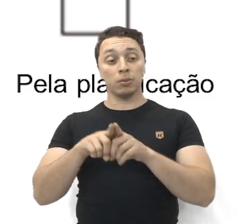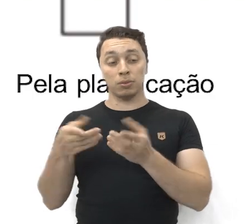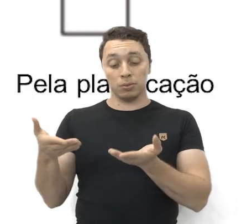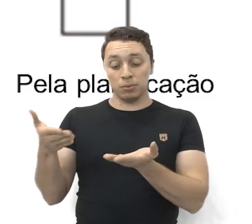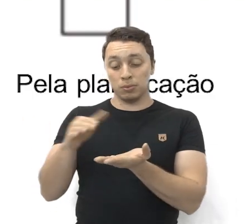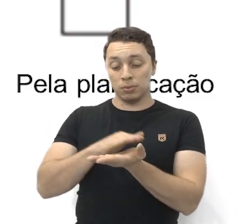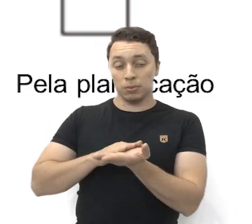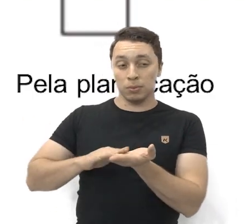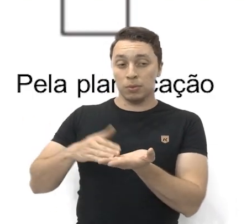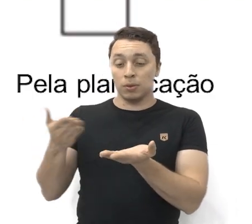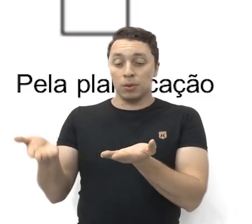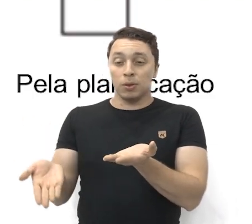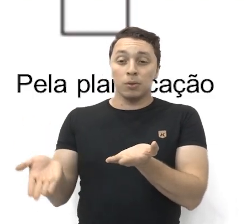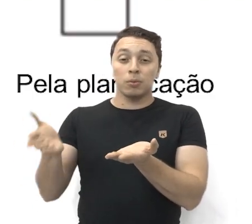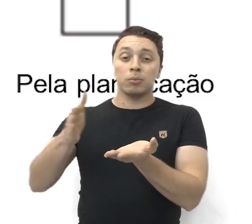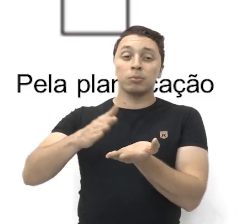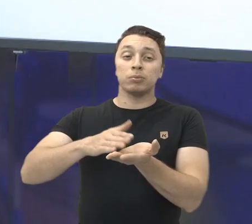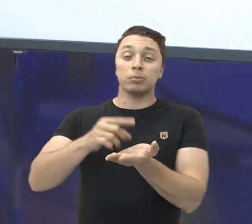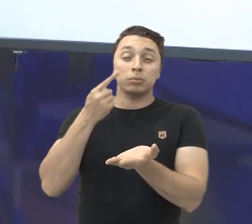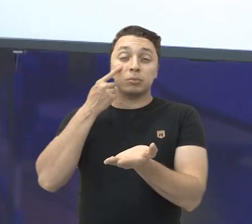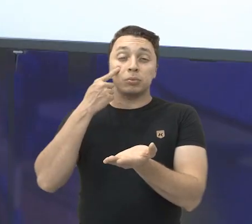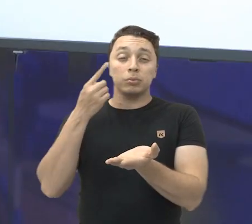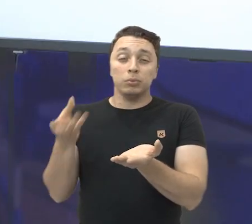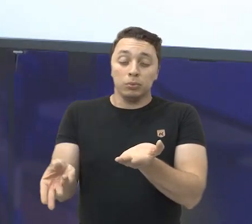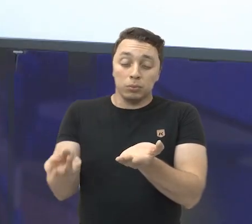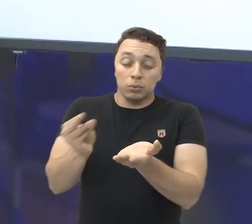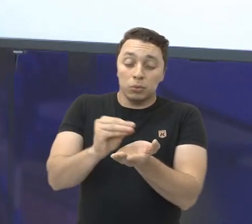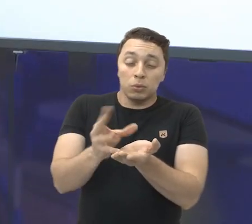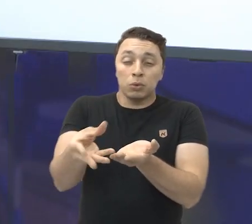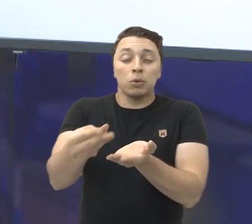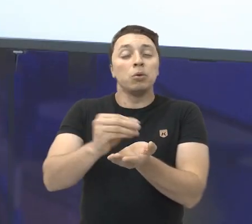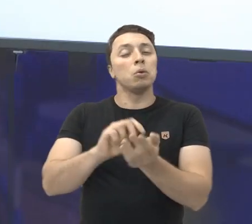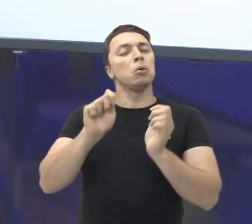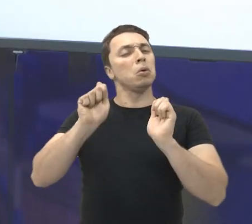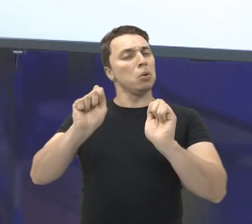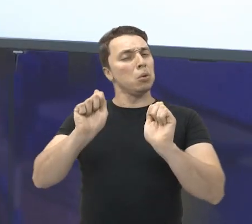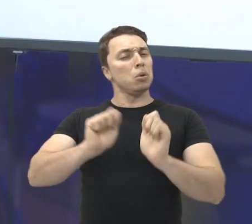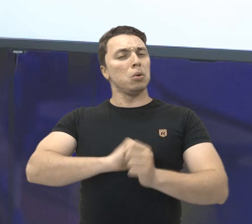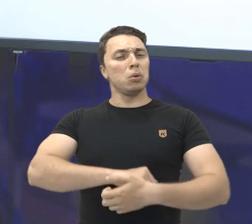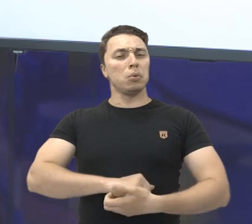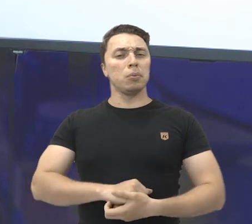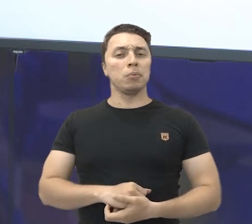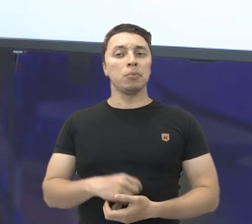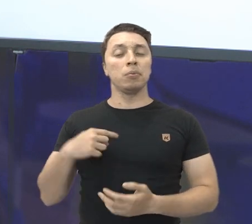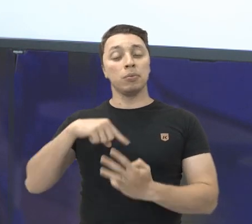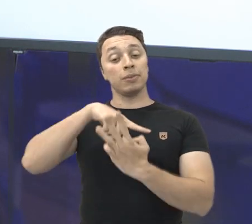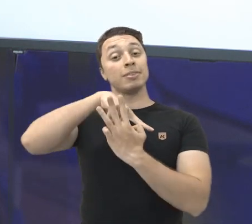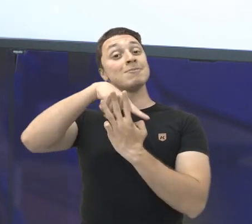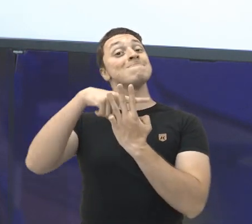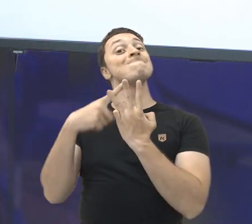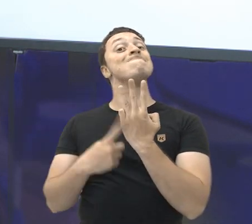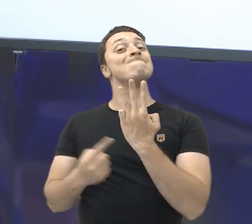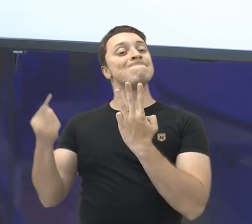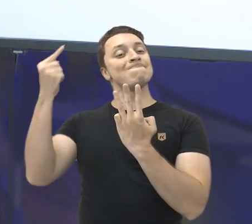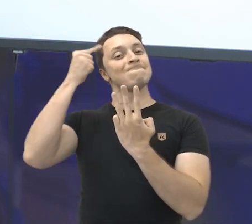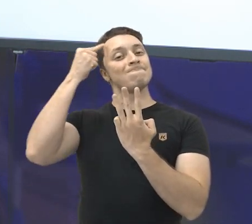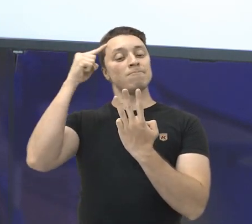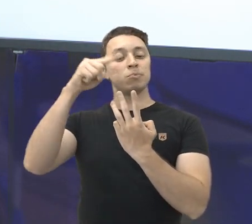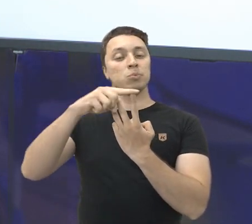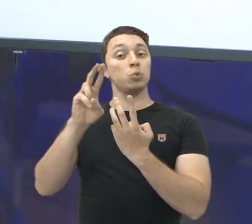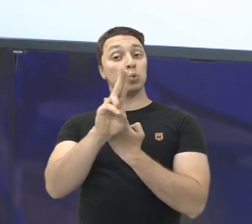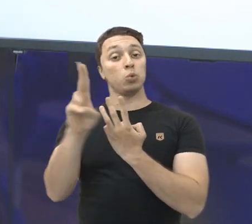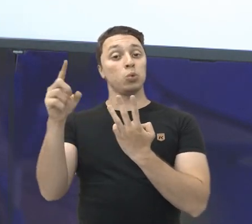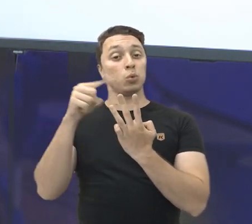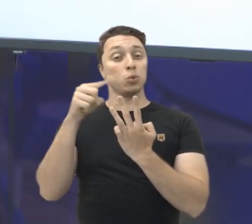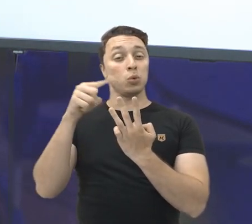Eu olho, está lá e posso montar o cubo. Então, eu tenho três formas. O nome,